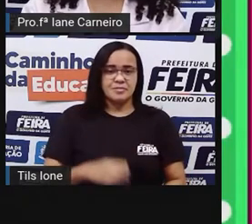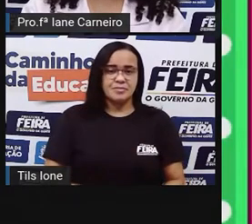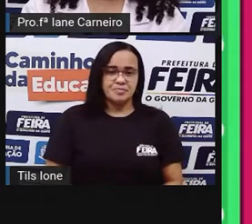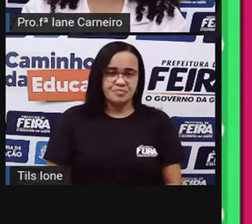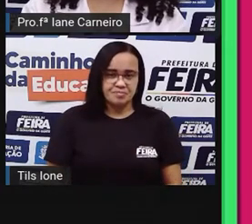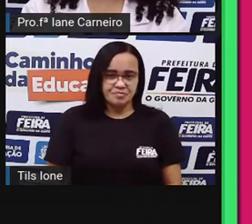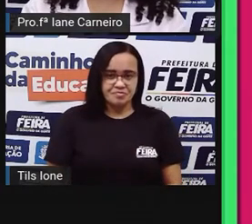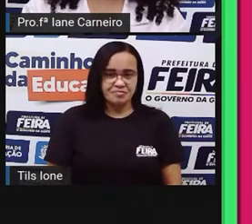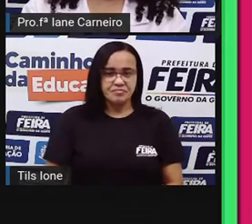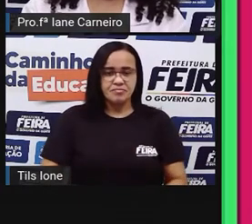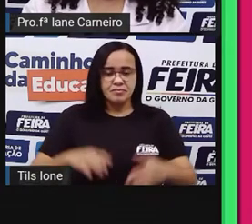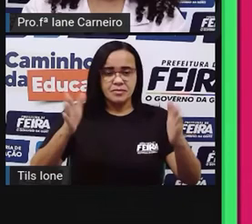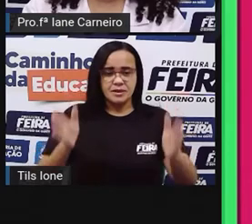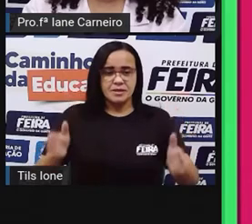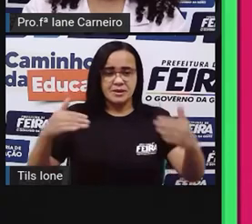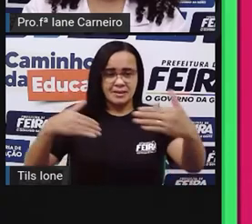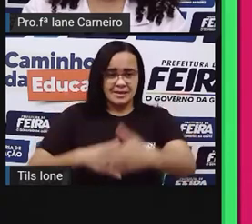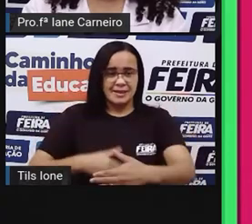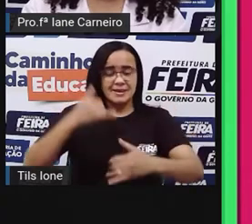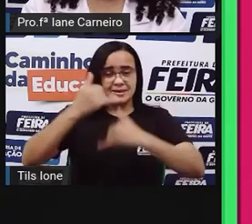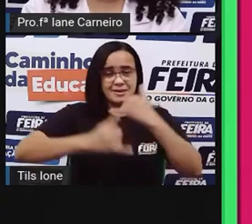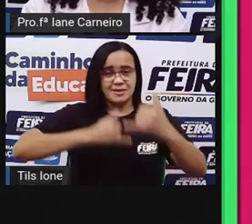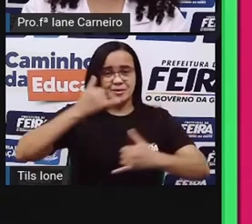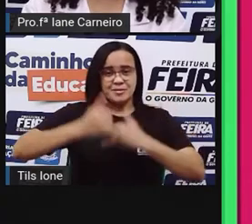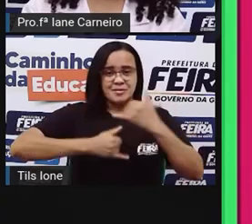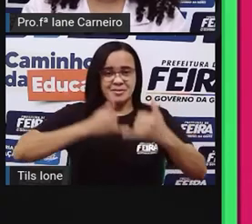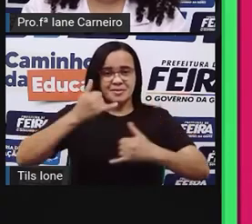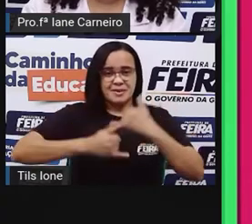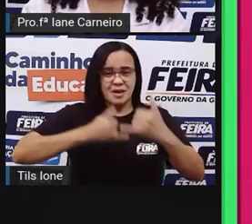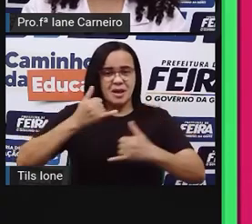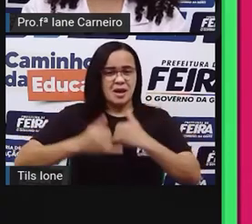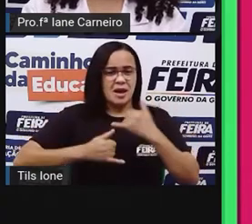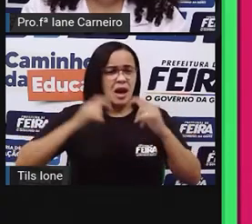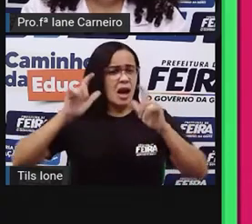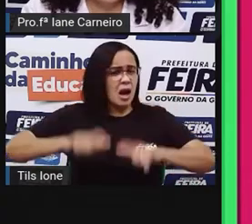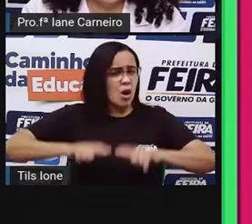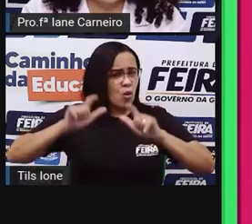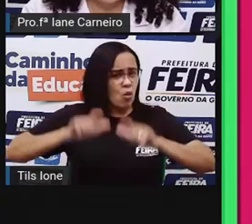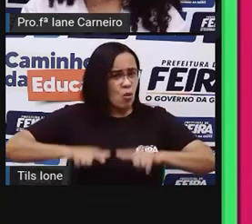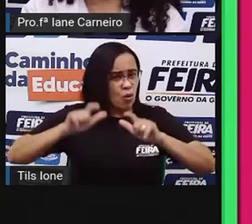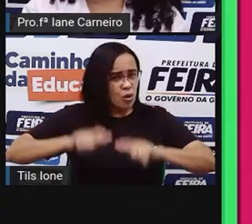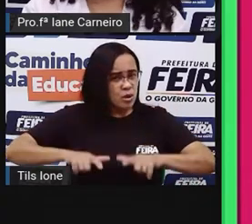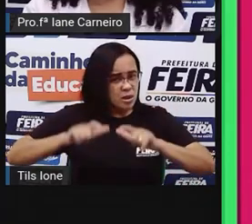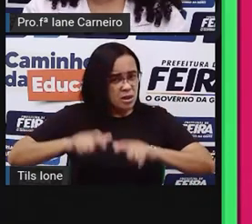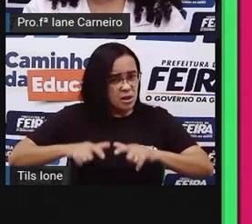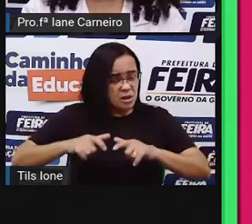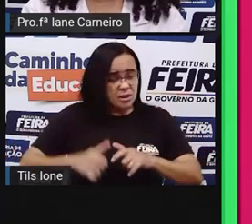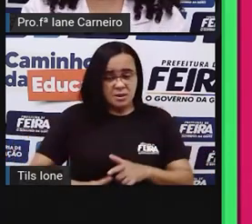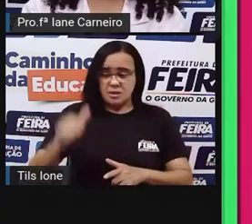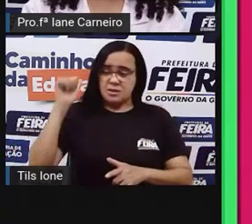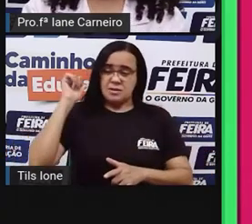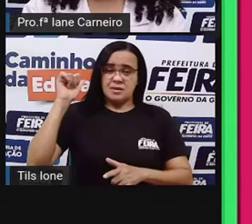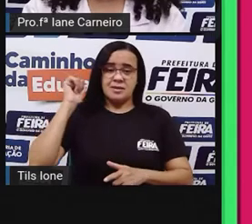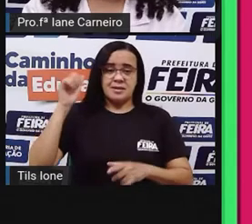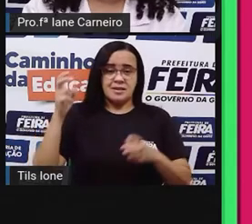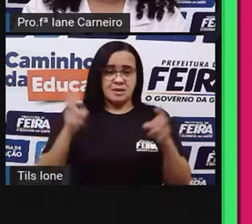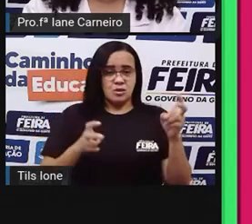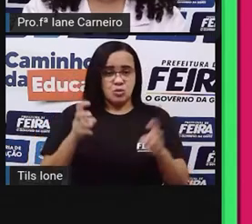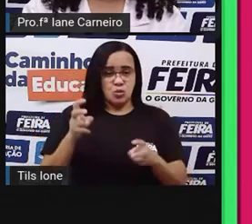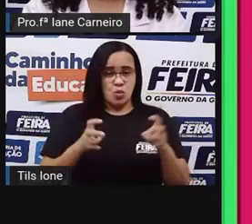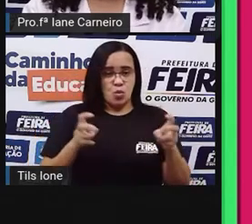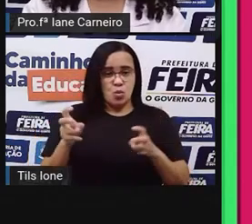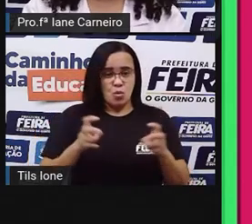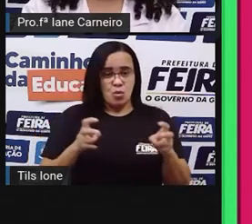A caixa de brinquedos, essa aqui, ó. Está atrás do robô? Pode ser. Na frente do